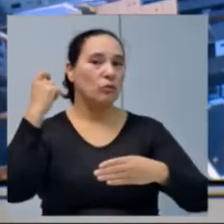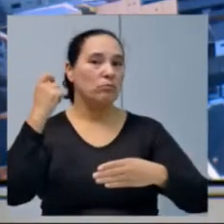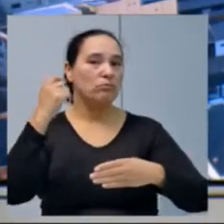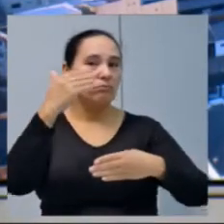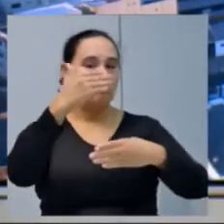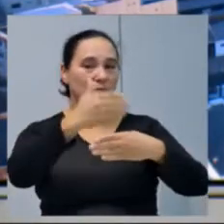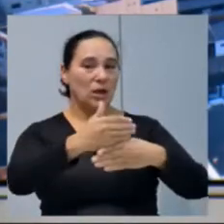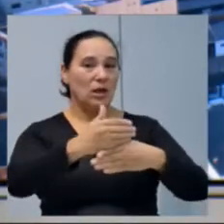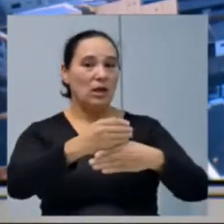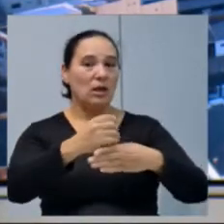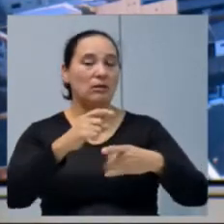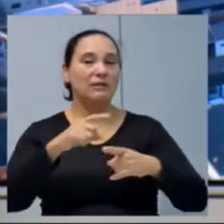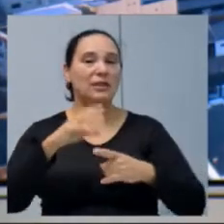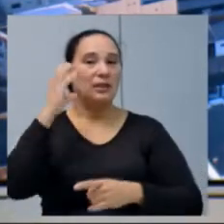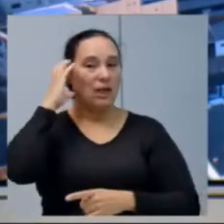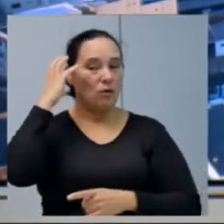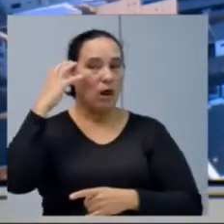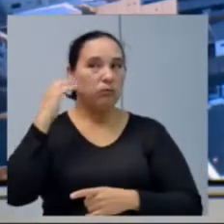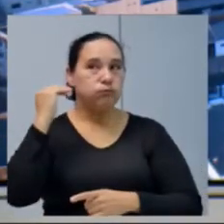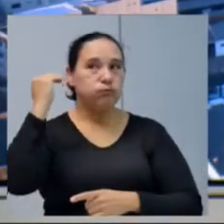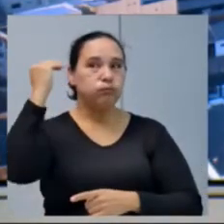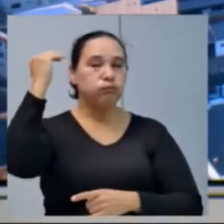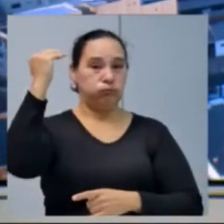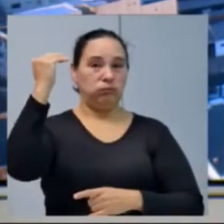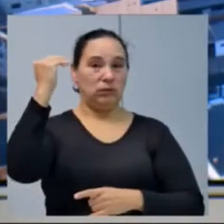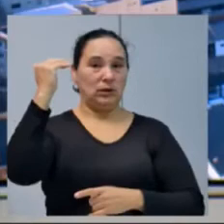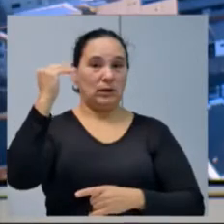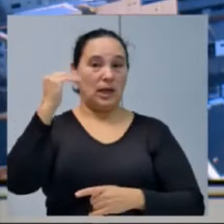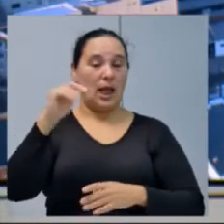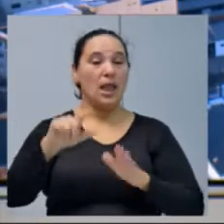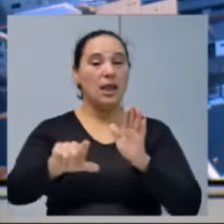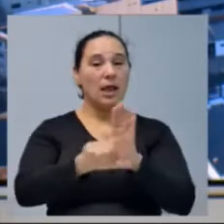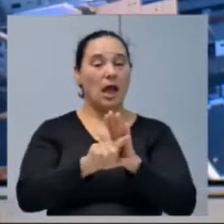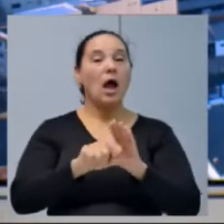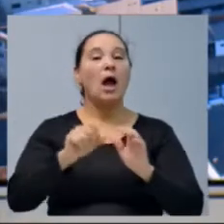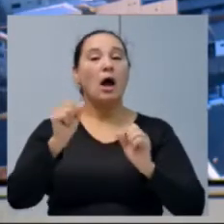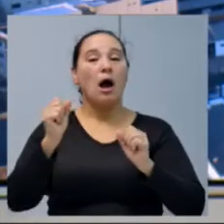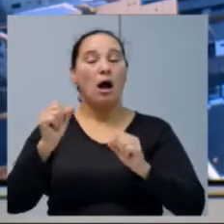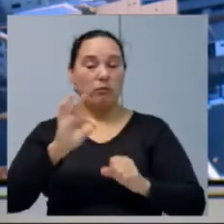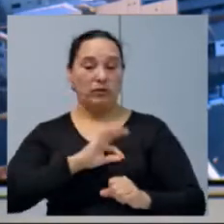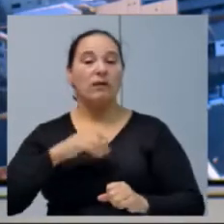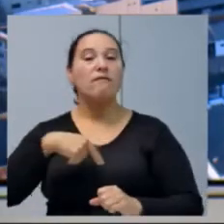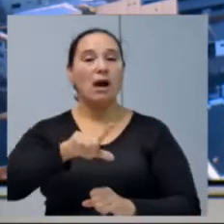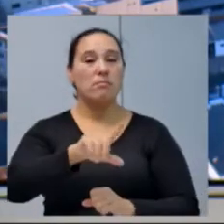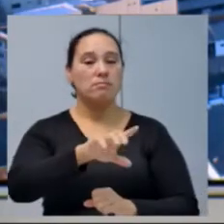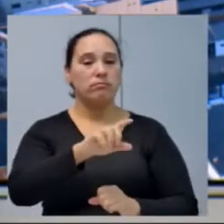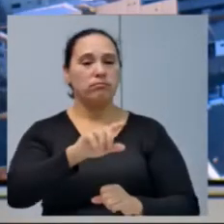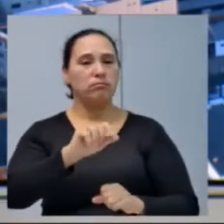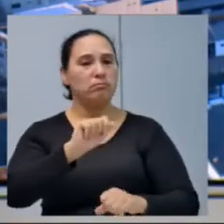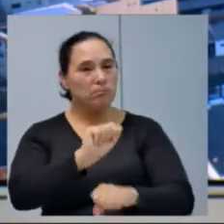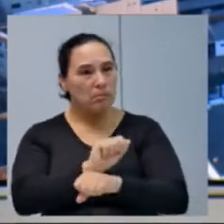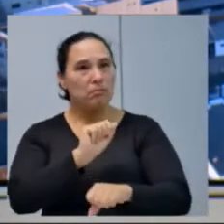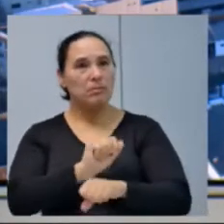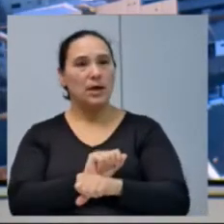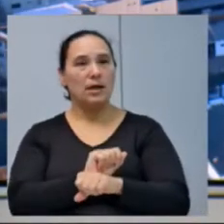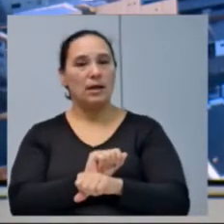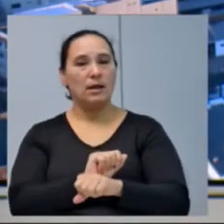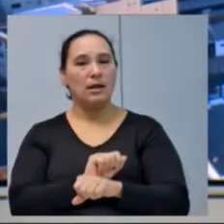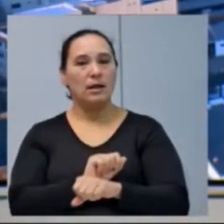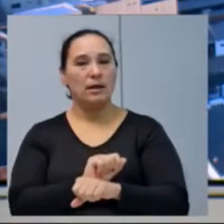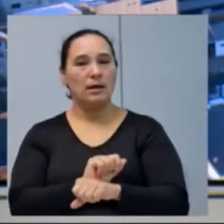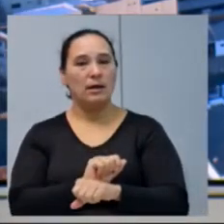Porque se você tem o rádio um pouquinho mais alto, você já está contra a lei. A polícia pode ir lá, pode mandar você fazer isso. Então,